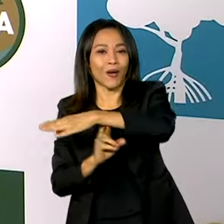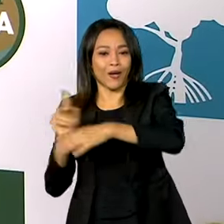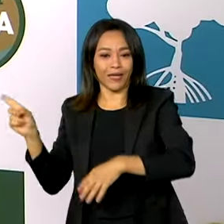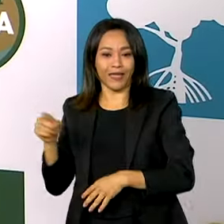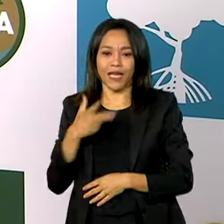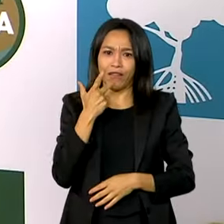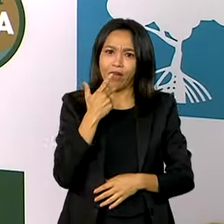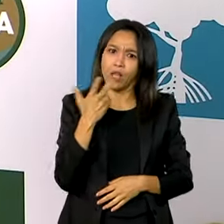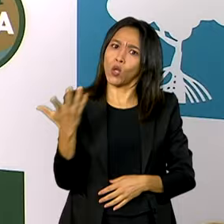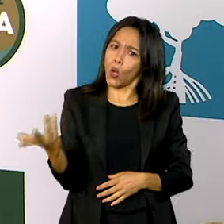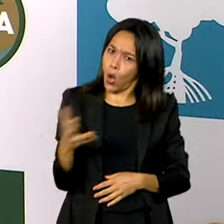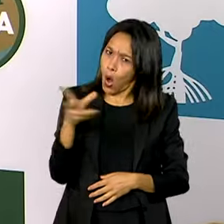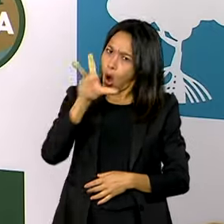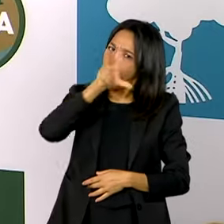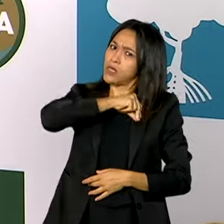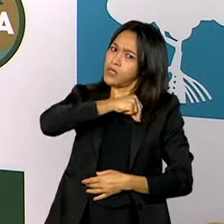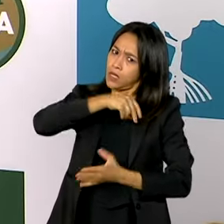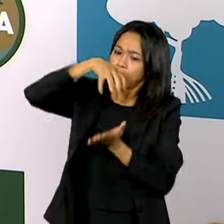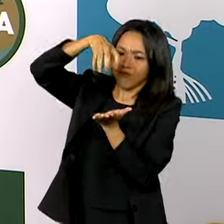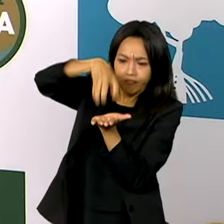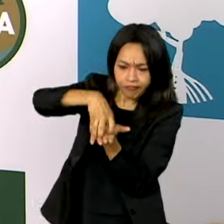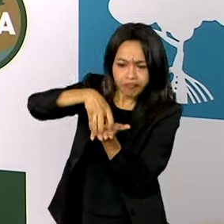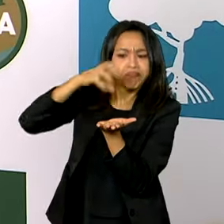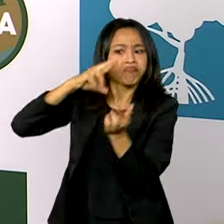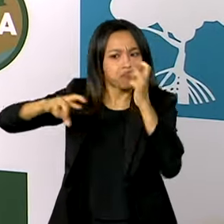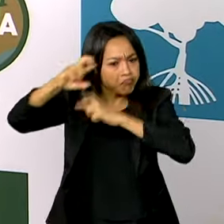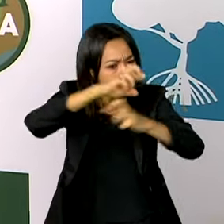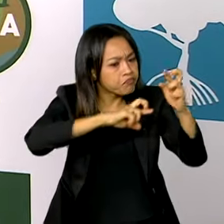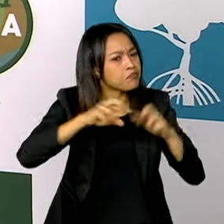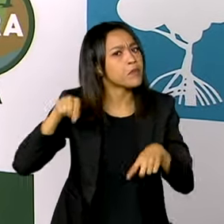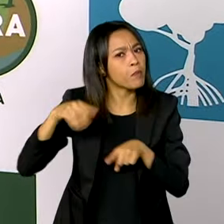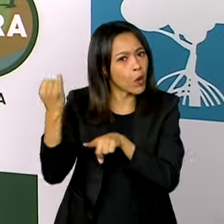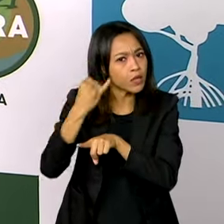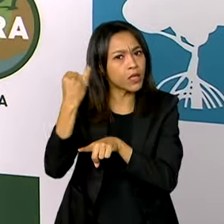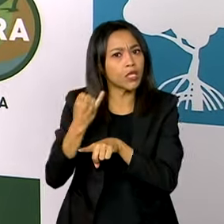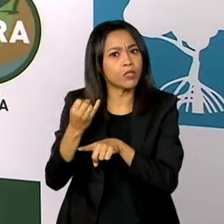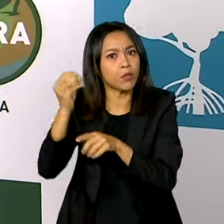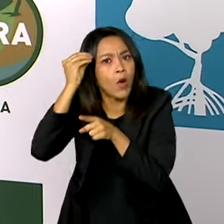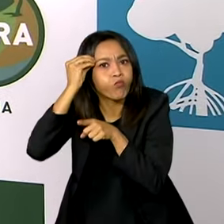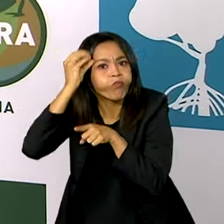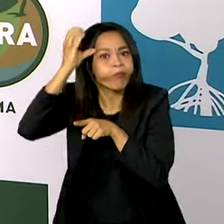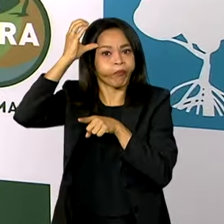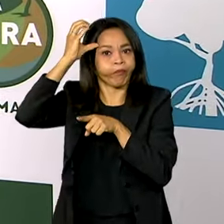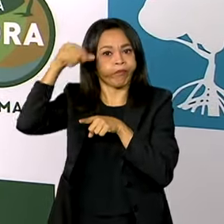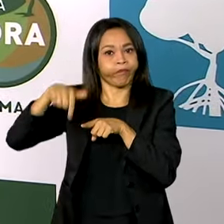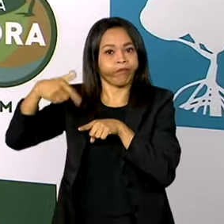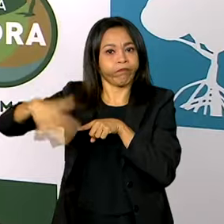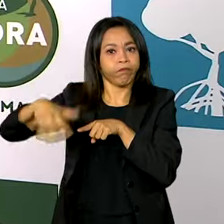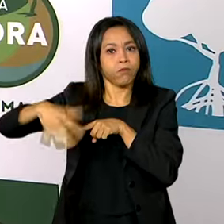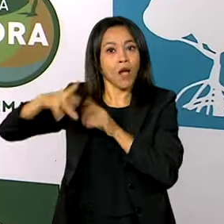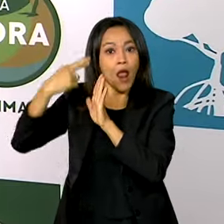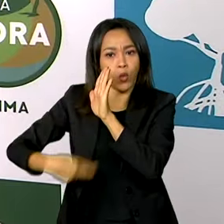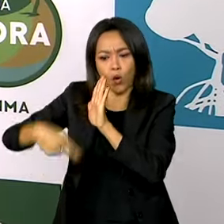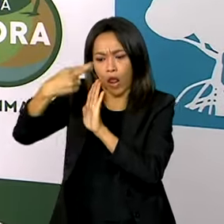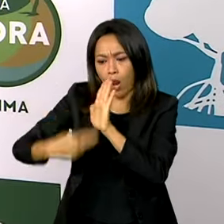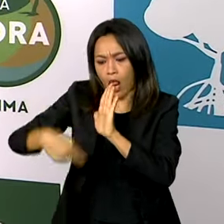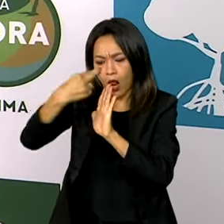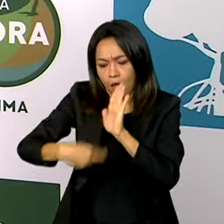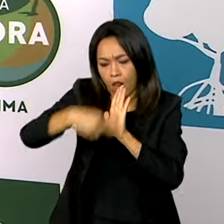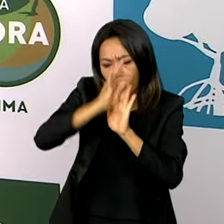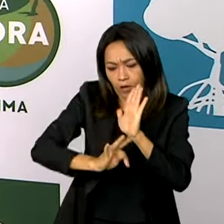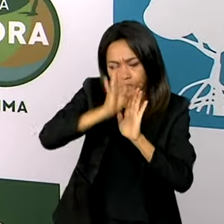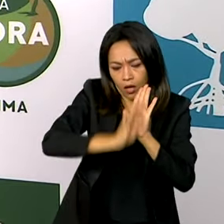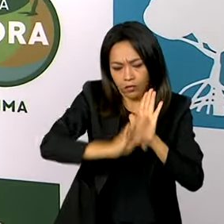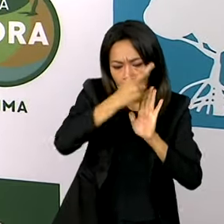monitor é muito importante, porque através dele o conhecimento é muito grande, entendeu? Tem muitos relatórios que é feito,